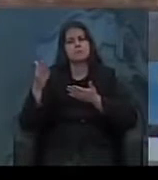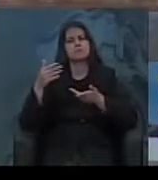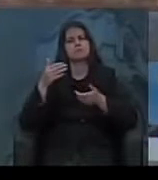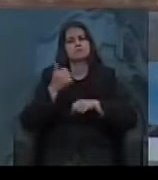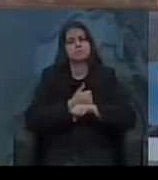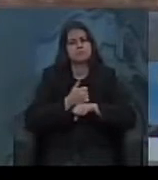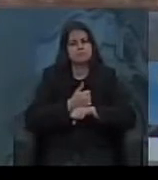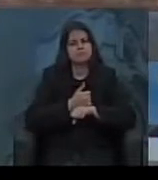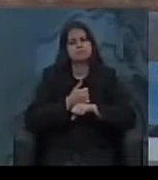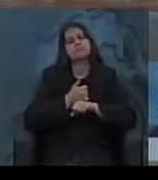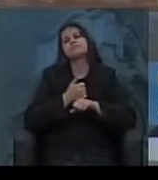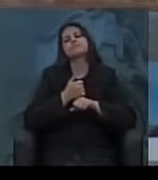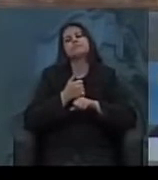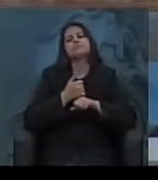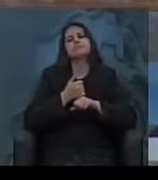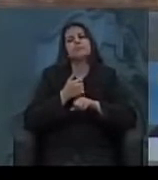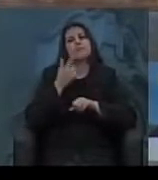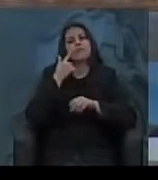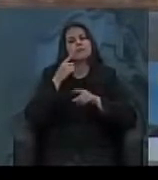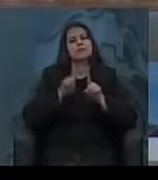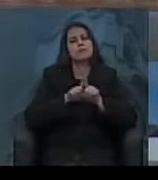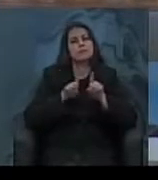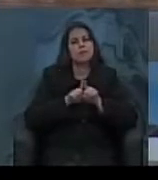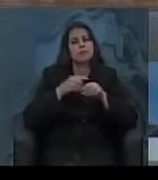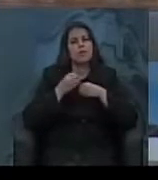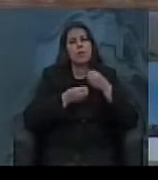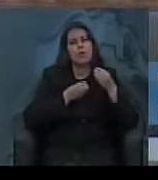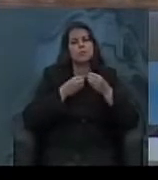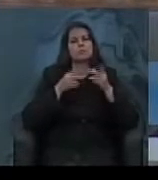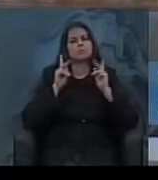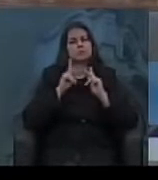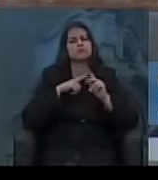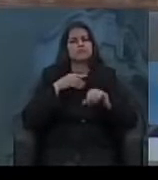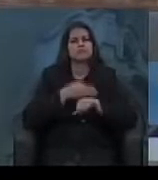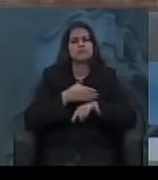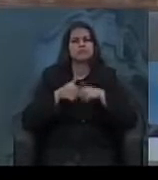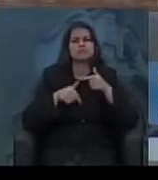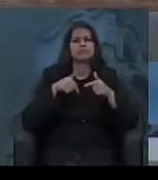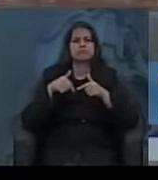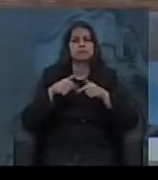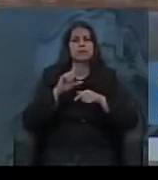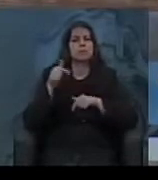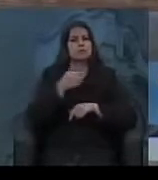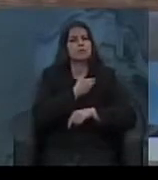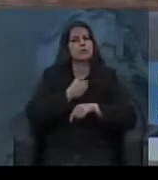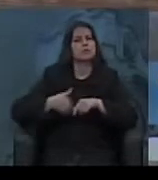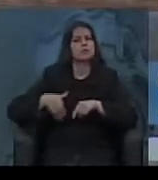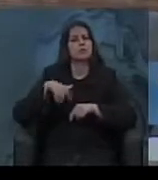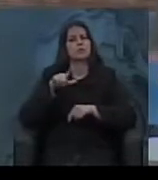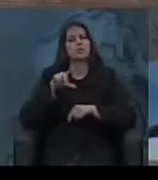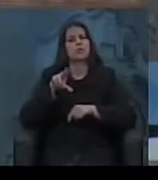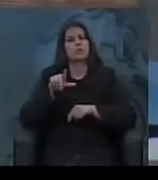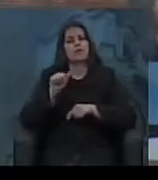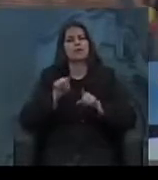depois é retomado, há uma tentativa no governo João Goulart, depois é retomado no governo Lula e Gilman.